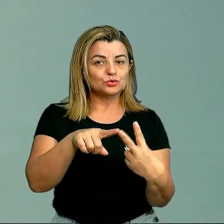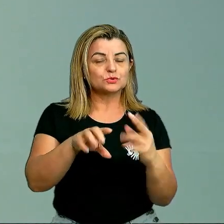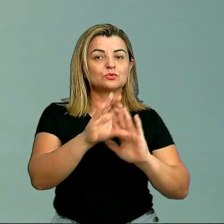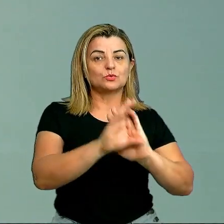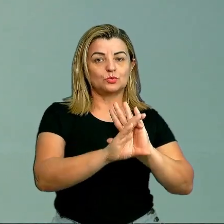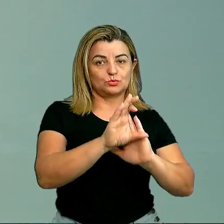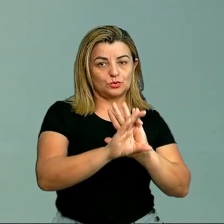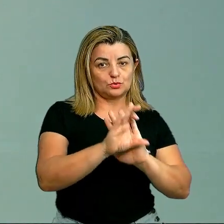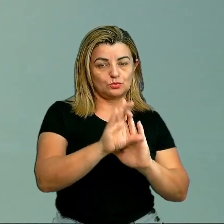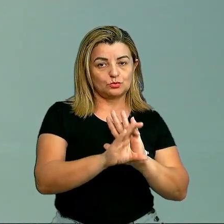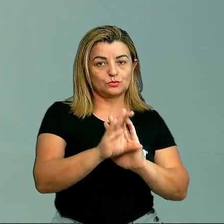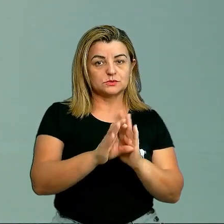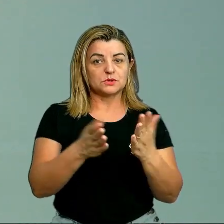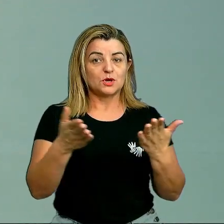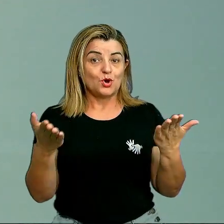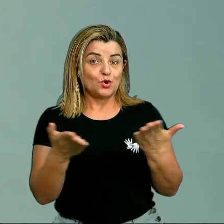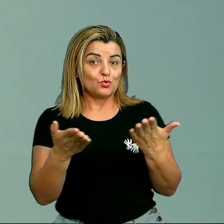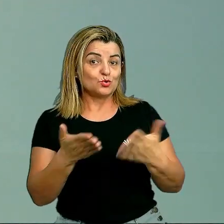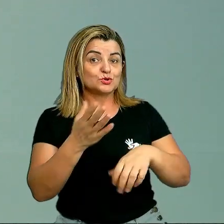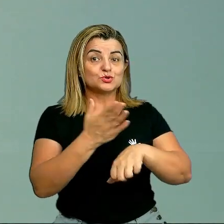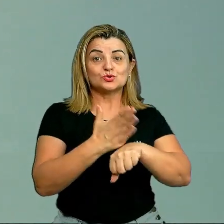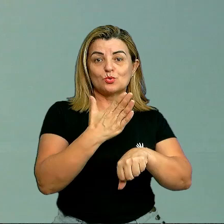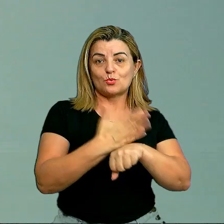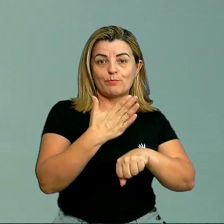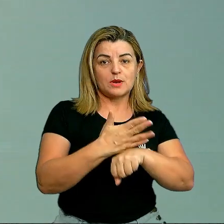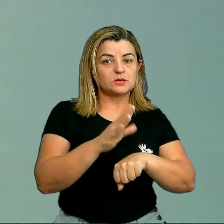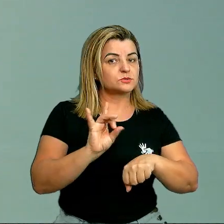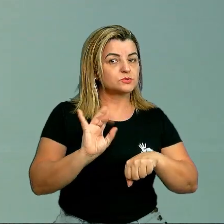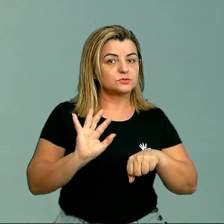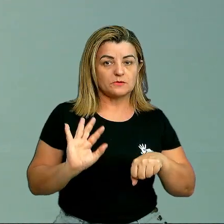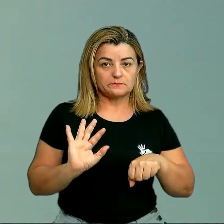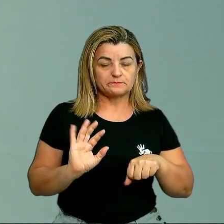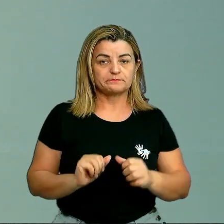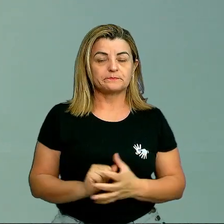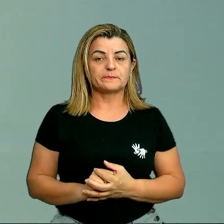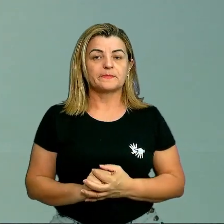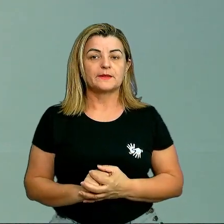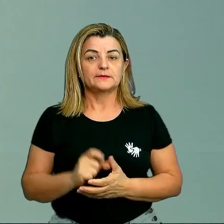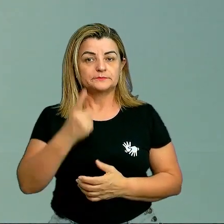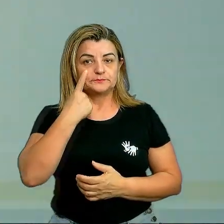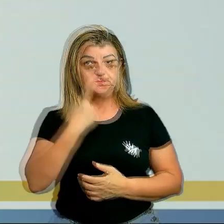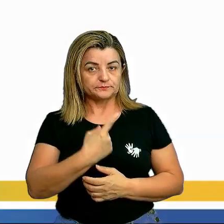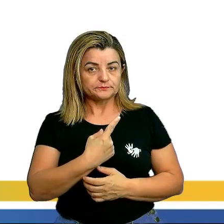mais só com os exercitandos. Tudo bem? Então olha lá.